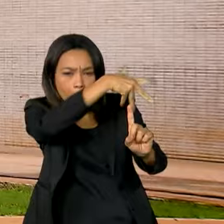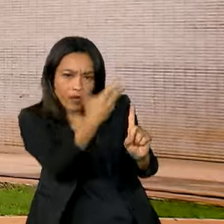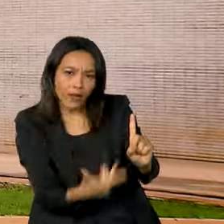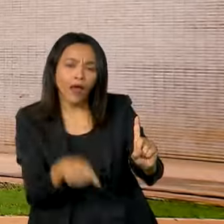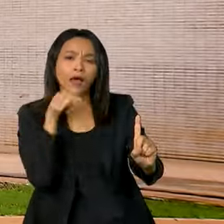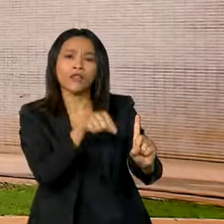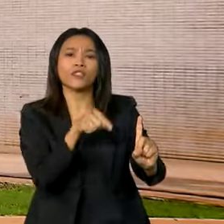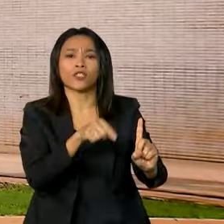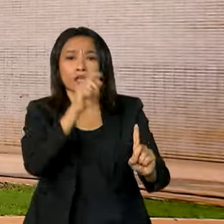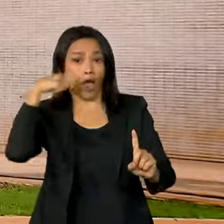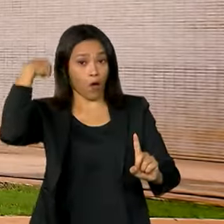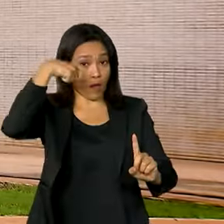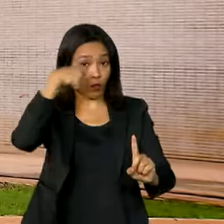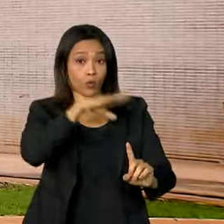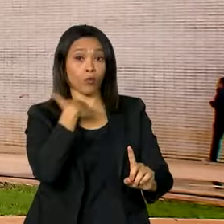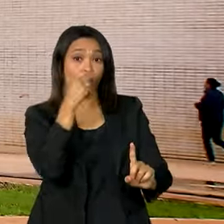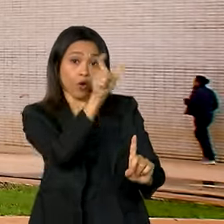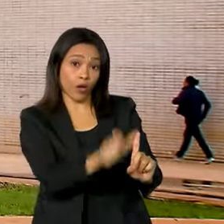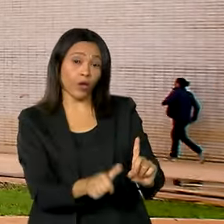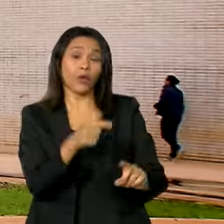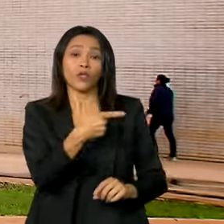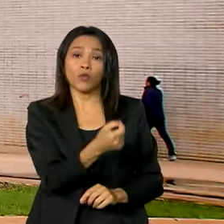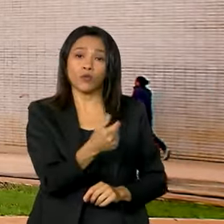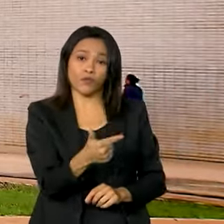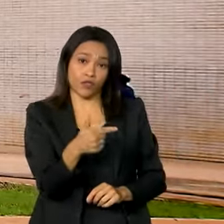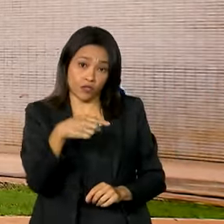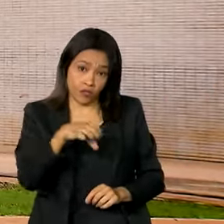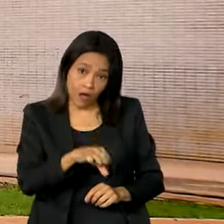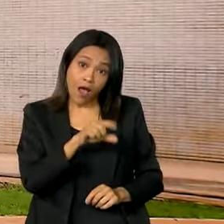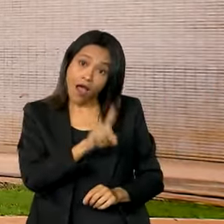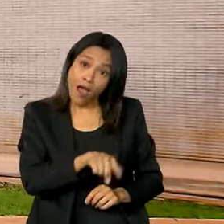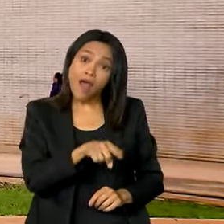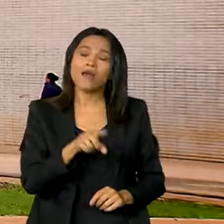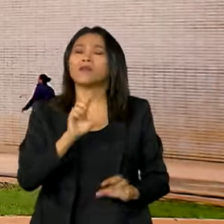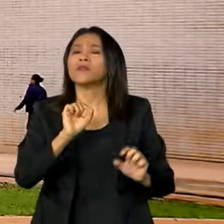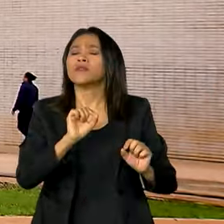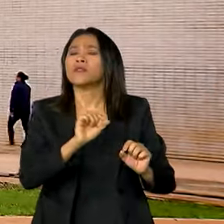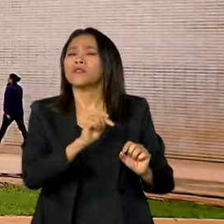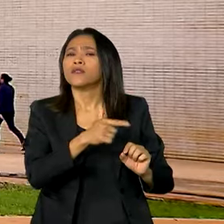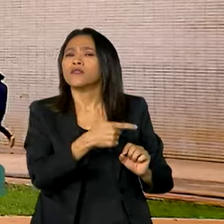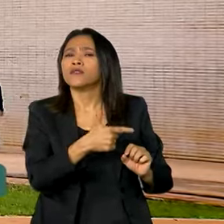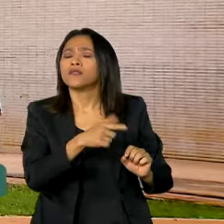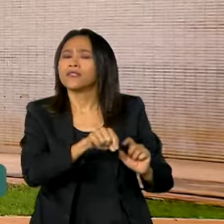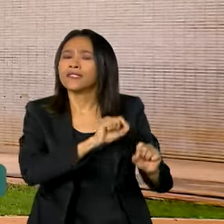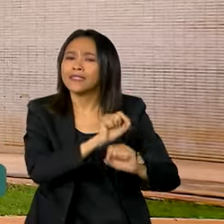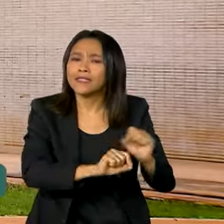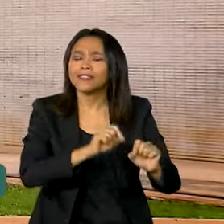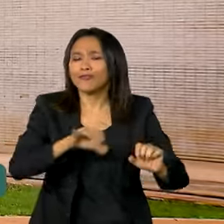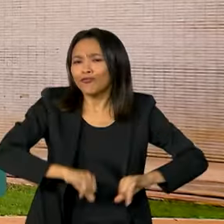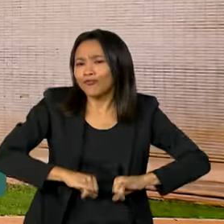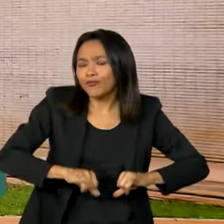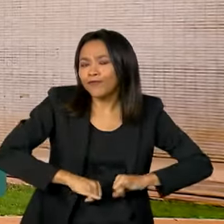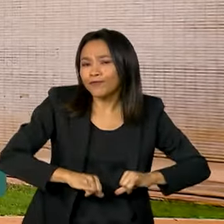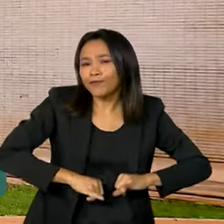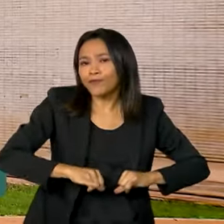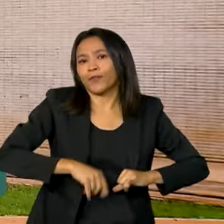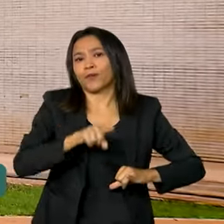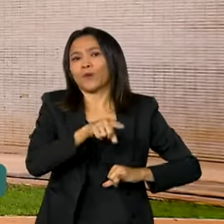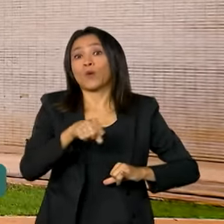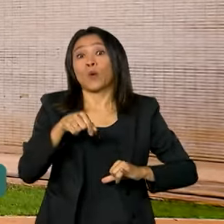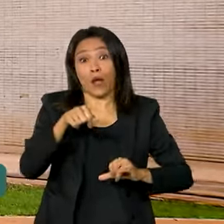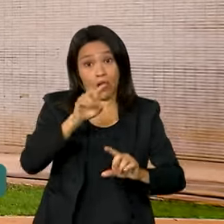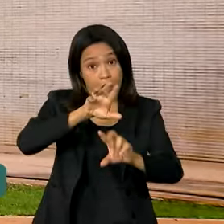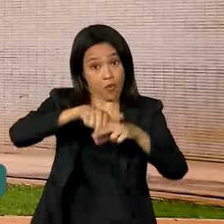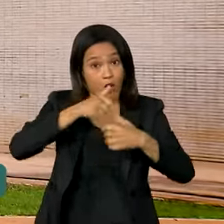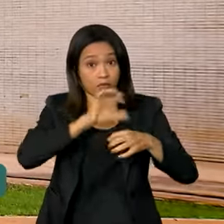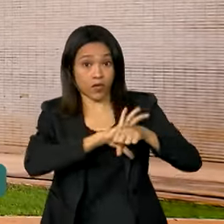de Covid-19, visa apoiar o setor cultural brasileiro, que sofreu com a pandemia do coronavírus. A lei destina mais